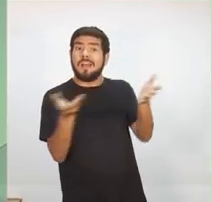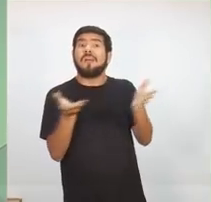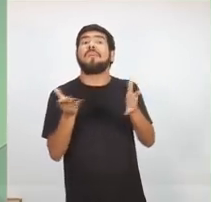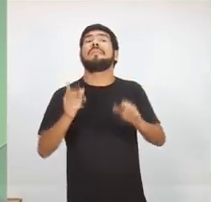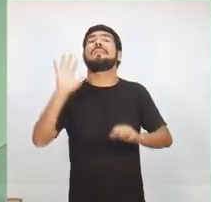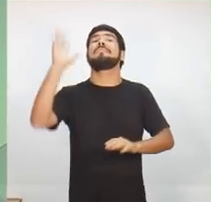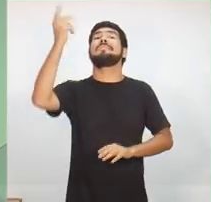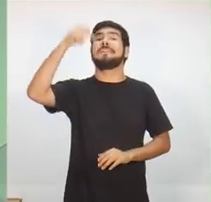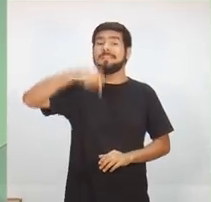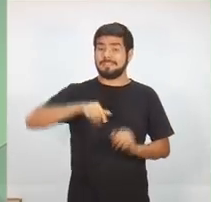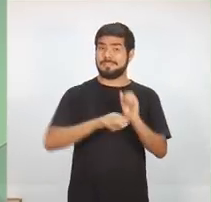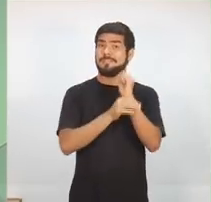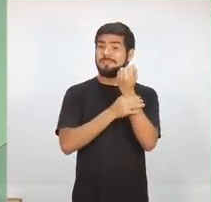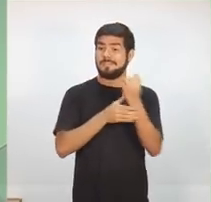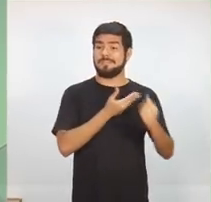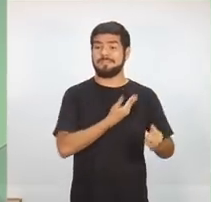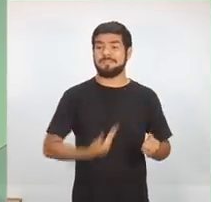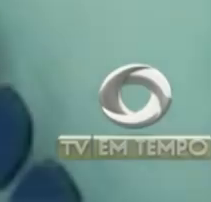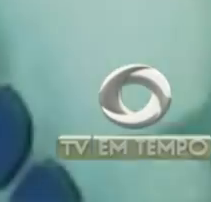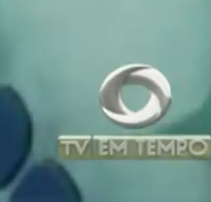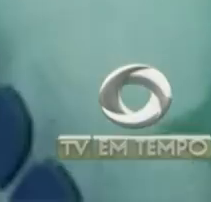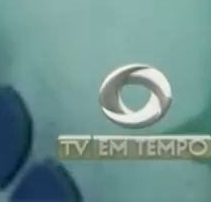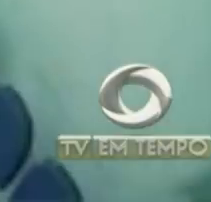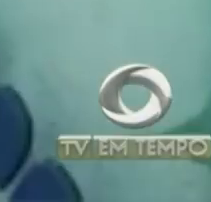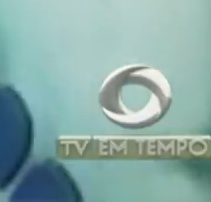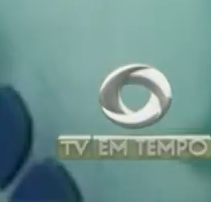da nossa segurança pública. Roda para mim.